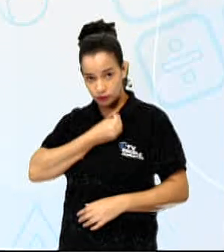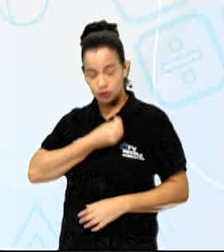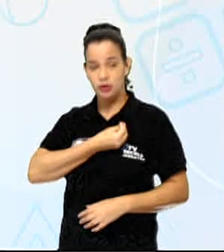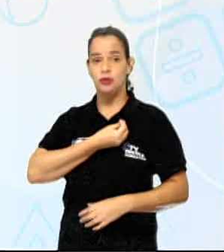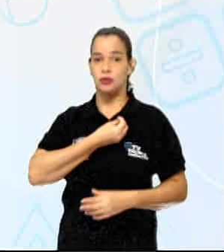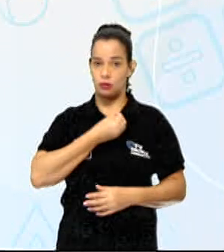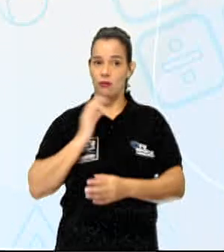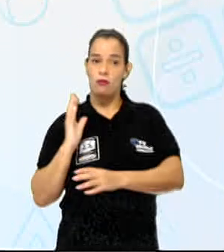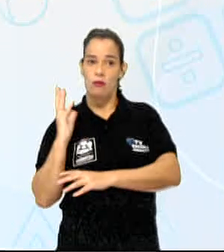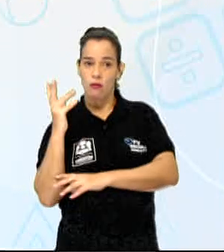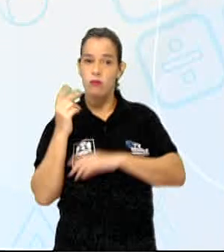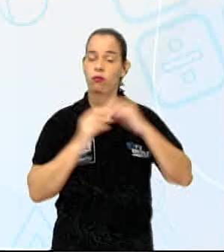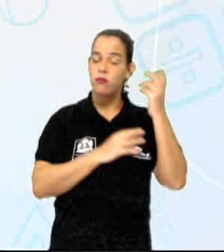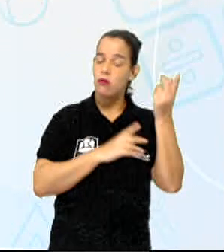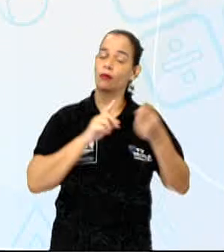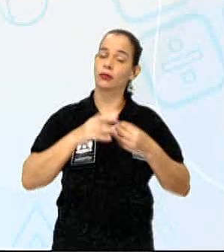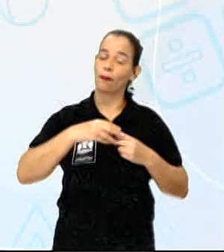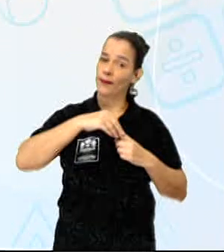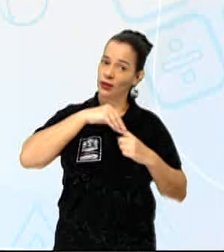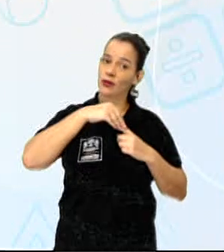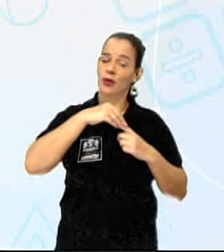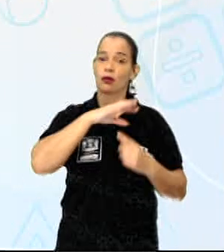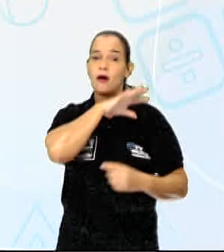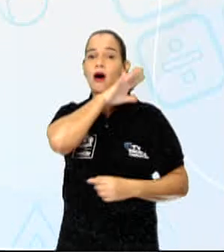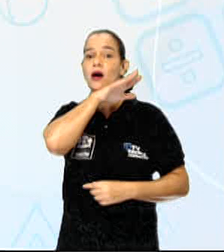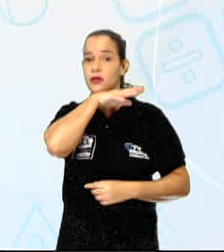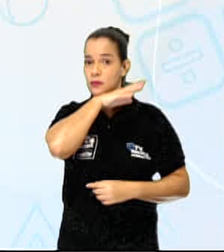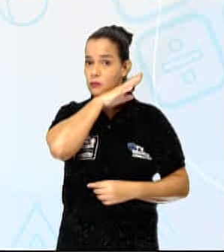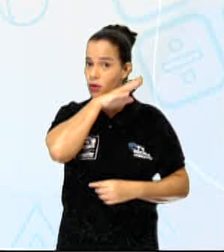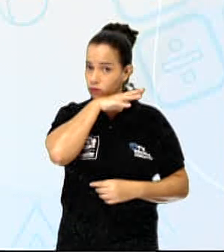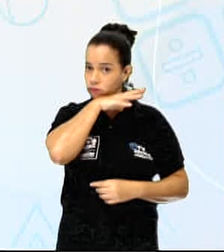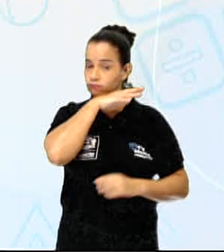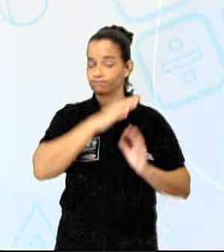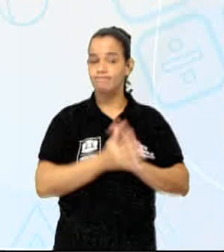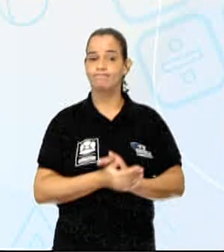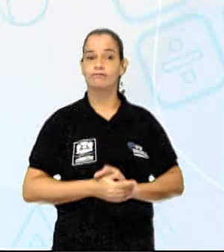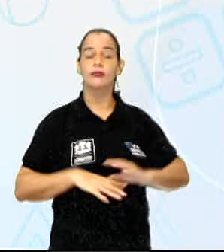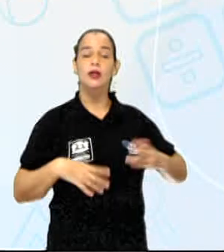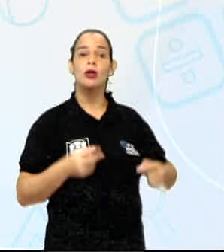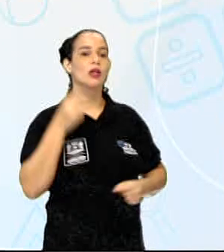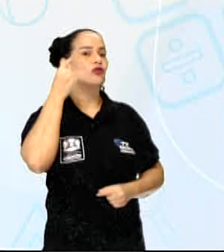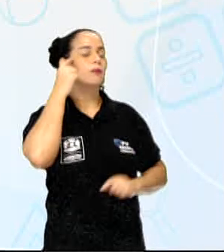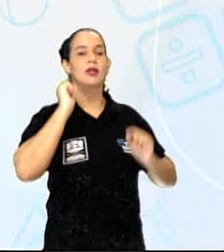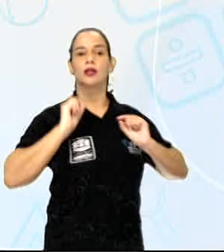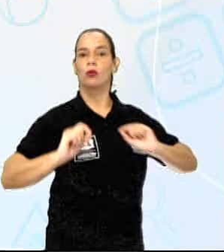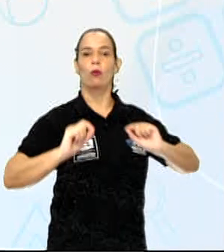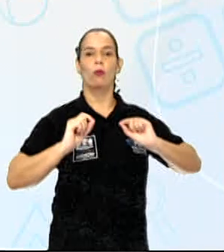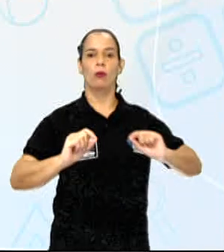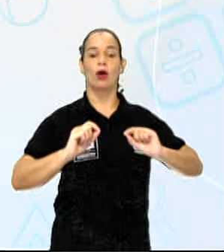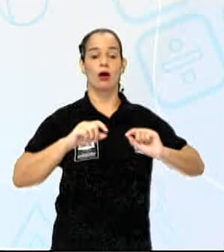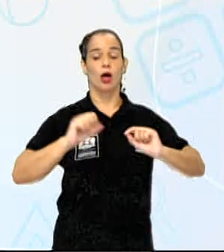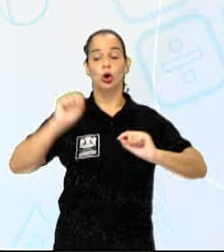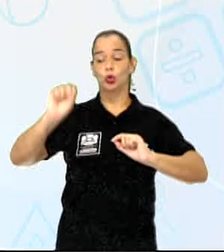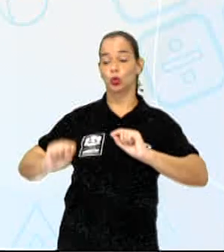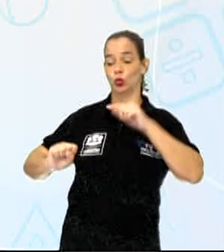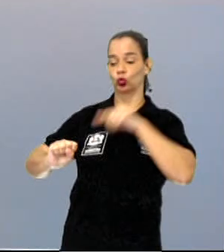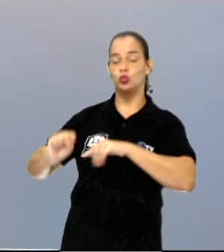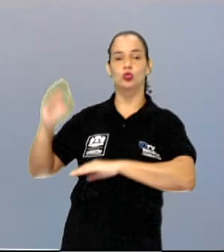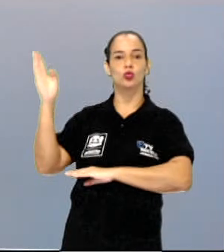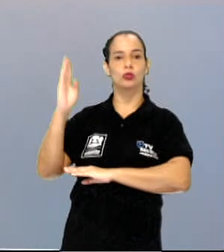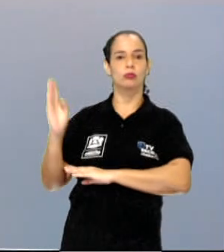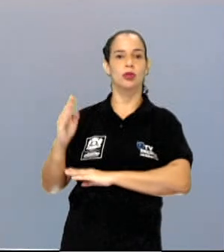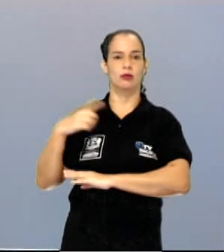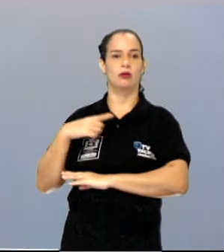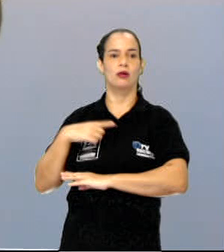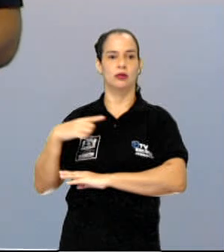vegetal, quanto principalmente para a vida animal. A grande questão é que nessa região sul do Brasil, nós temos